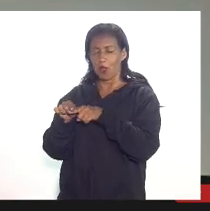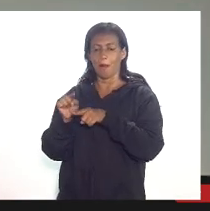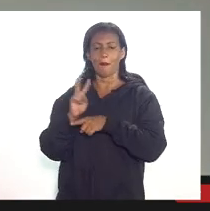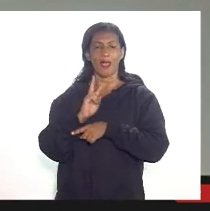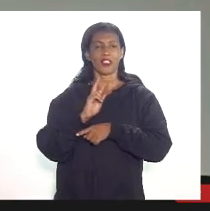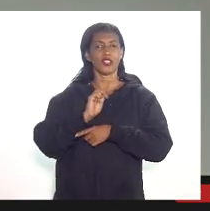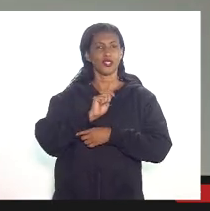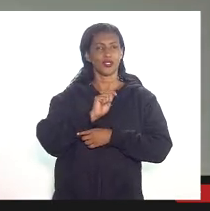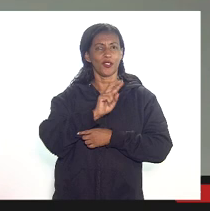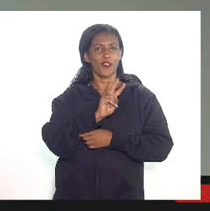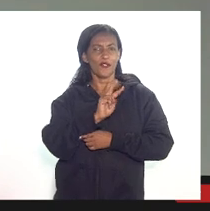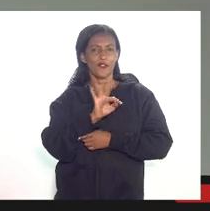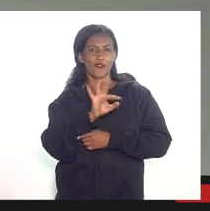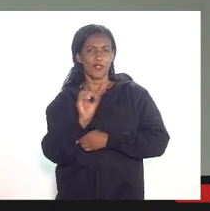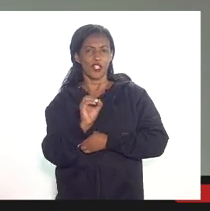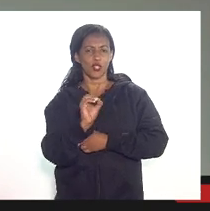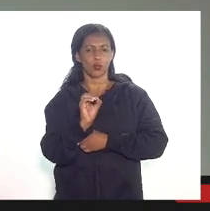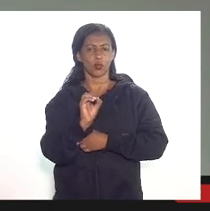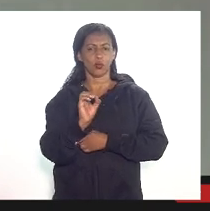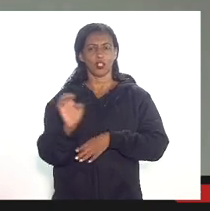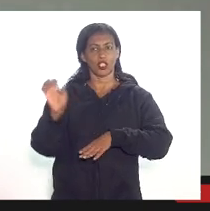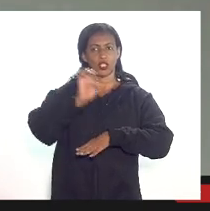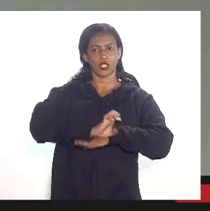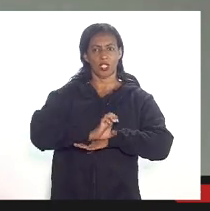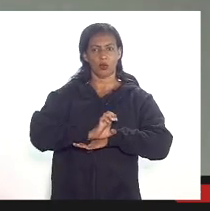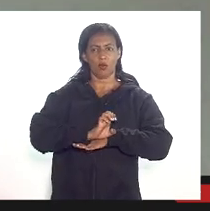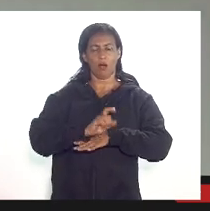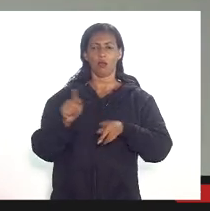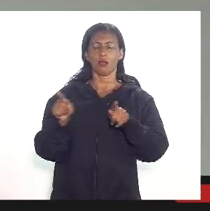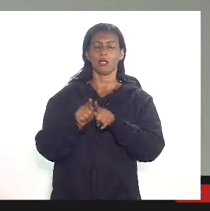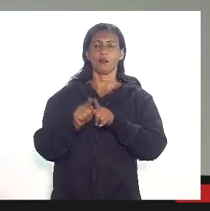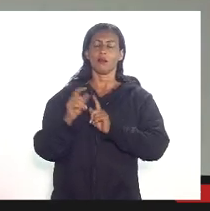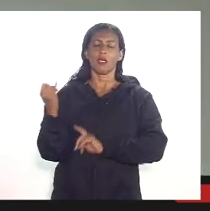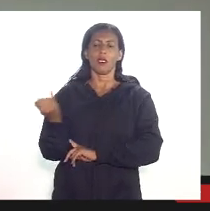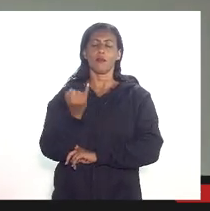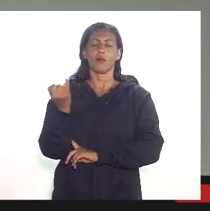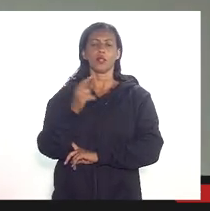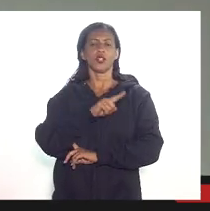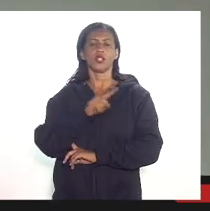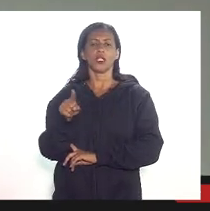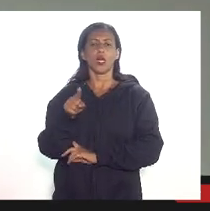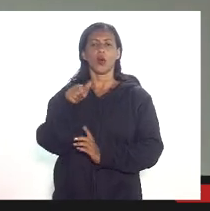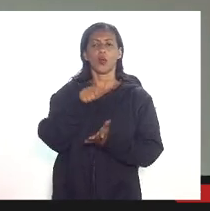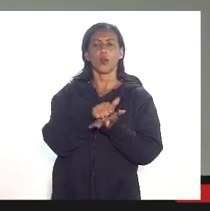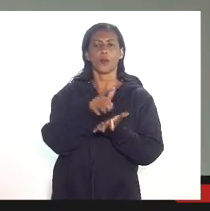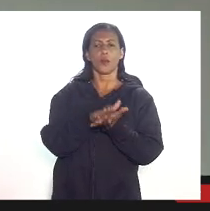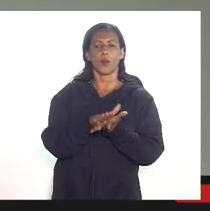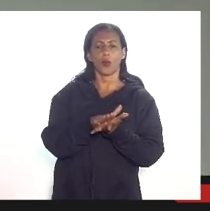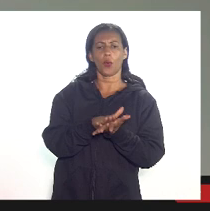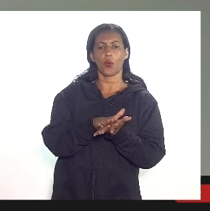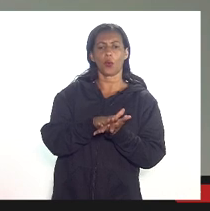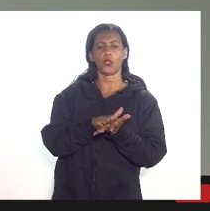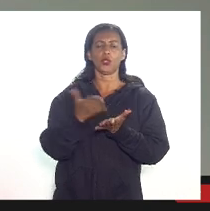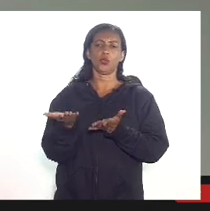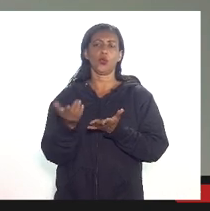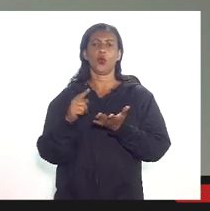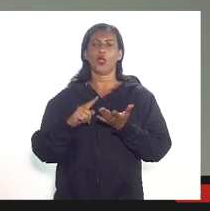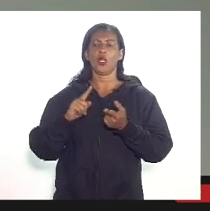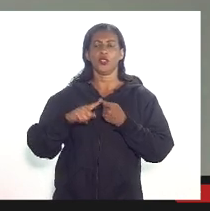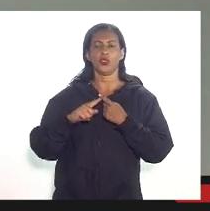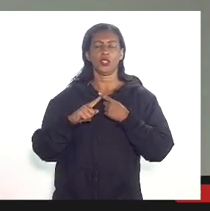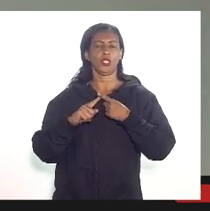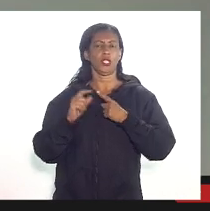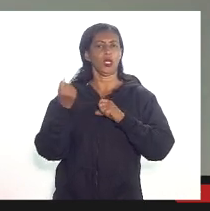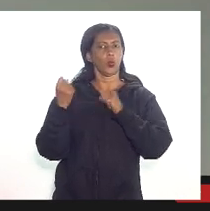estadual. Outro ponto importante, não dedução de impostos como repeto o SPED, repeto a industrialização,